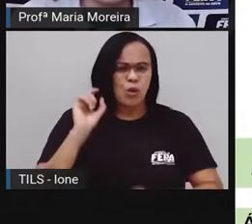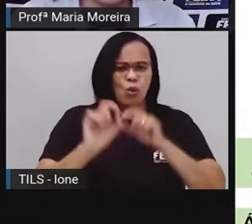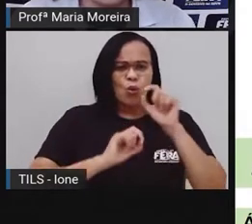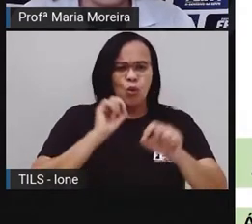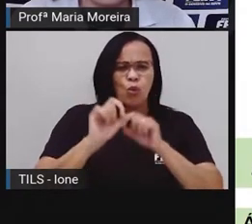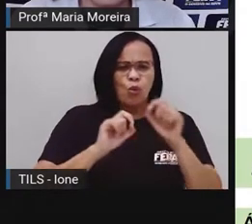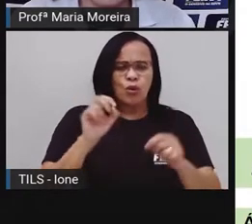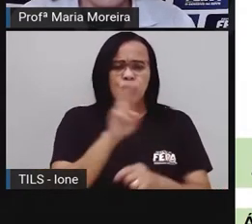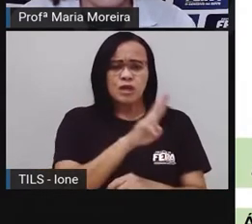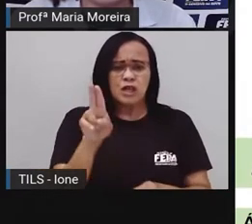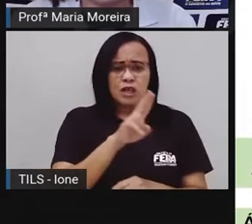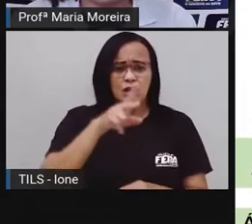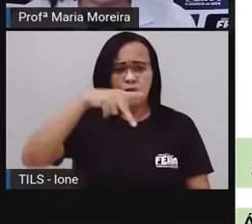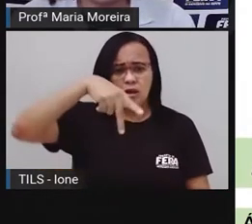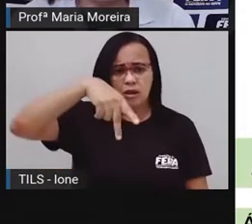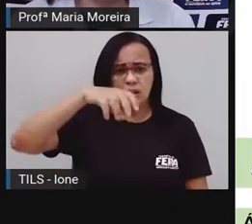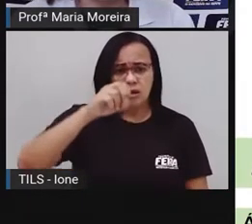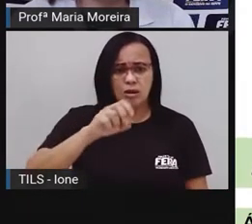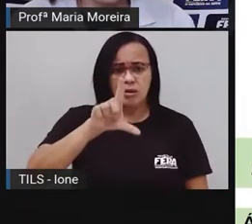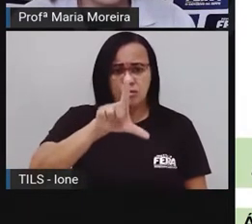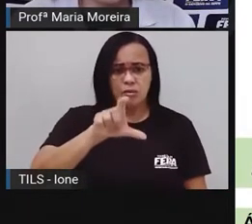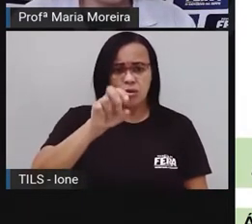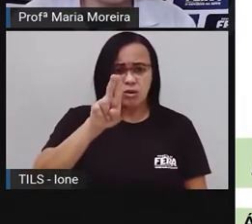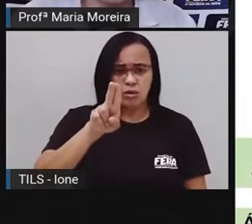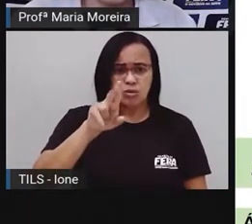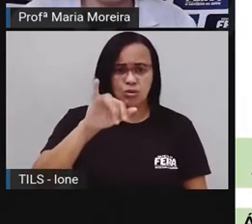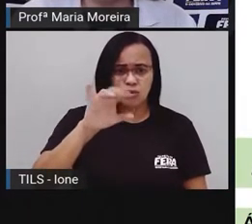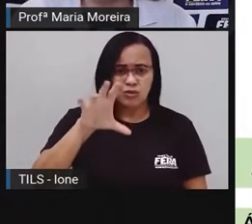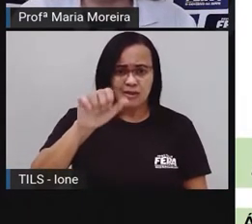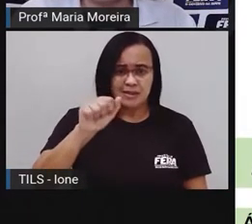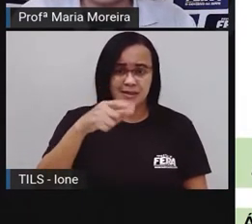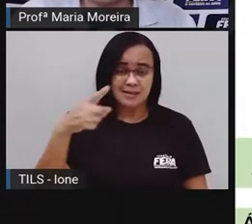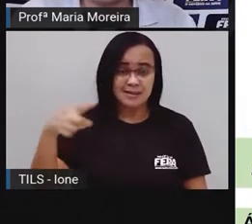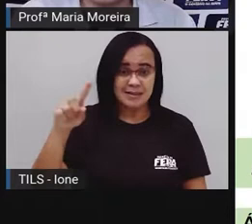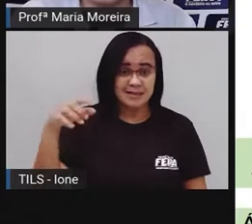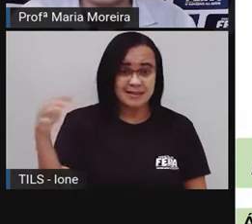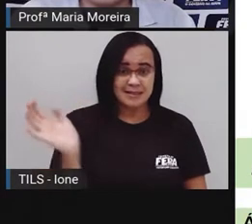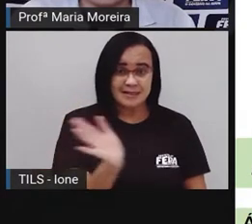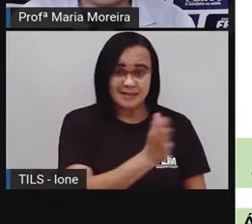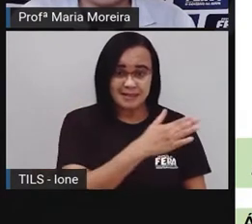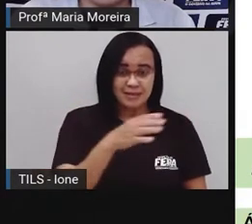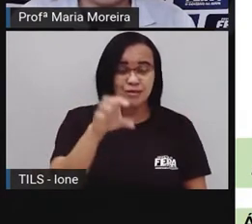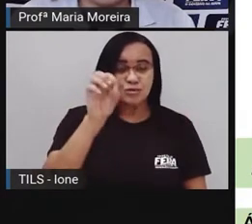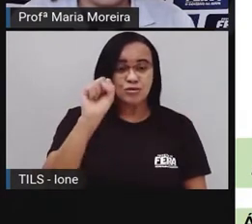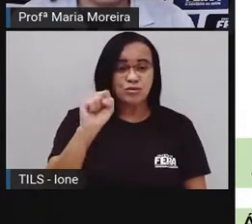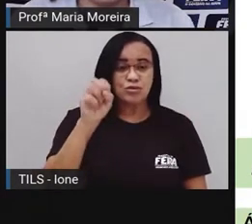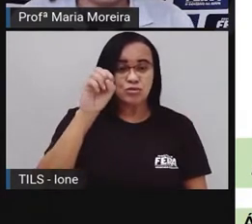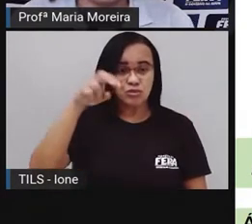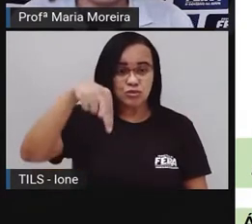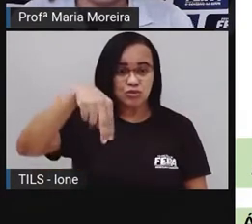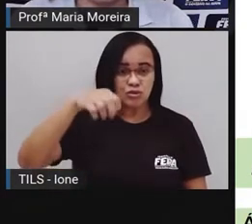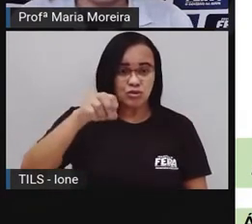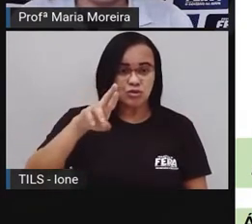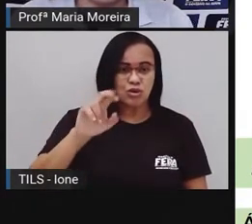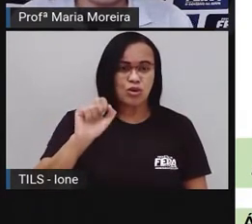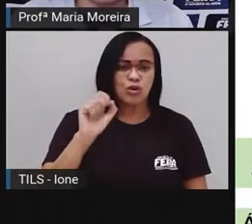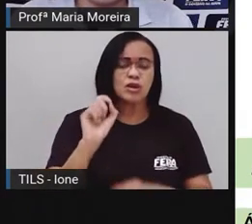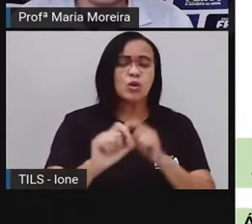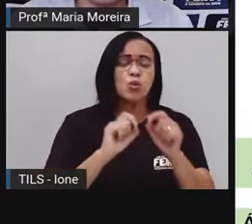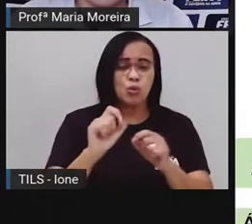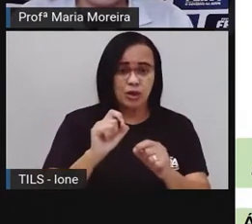Poluição sonora. Nossa aula de número 125, né? Nossa área de conhecimento